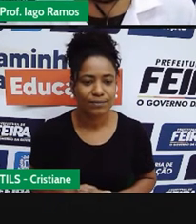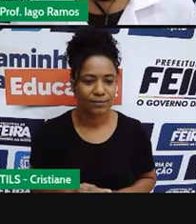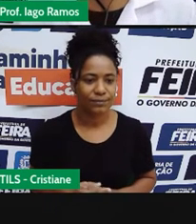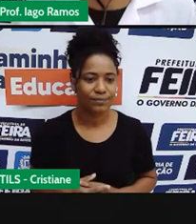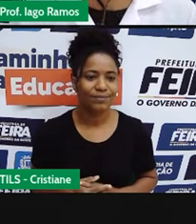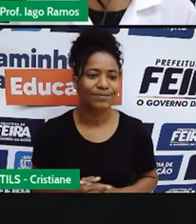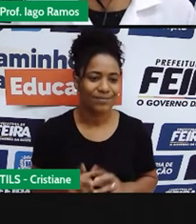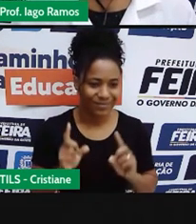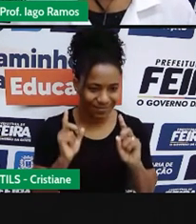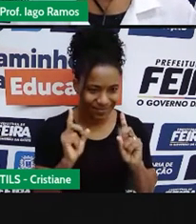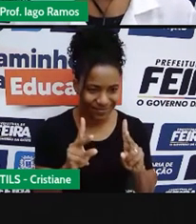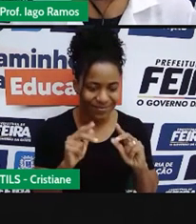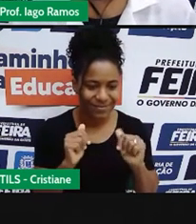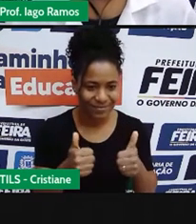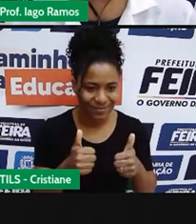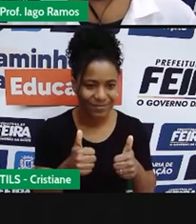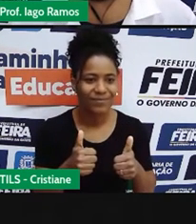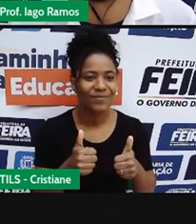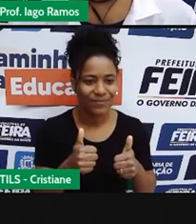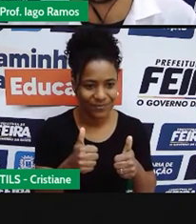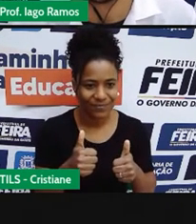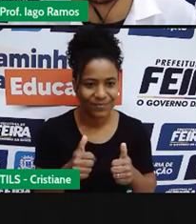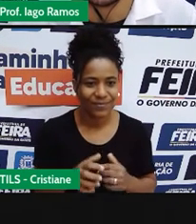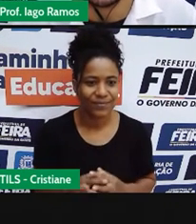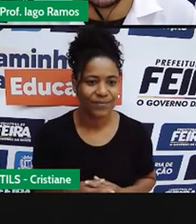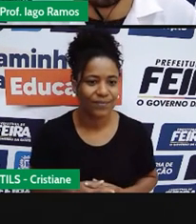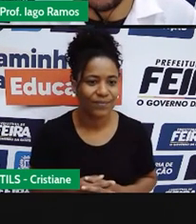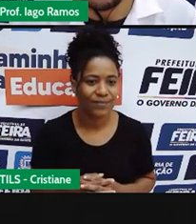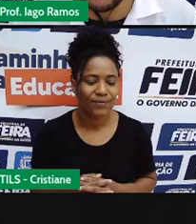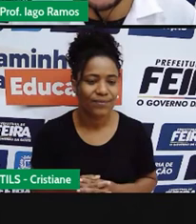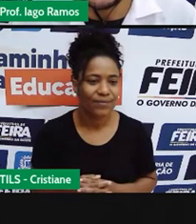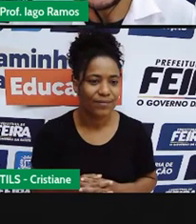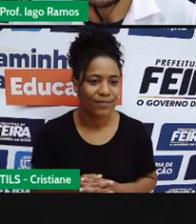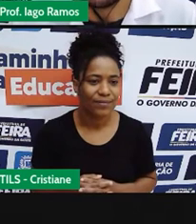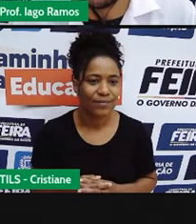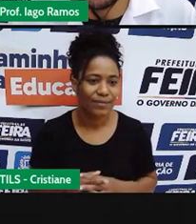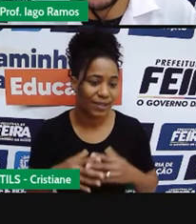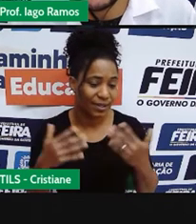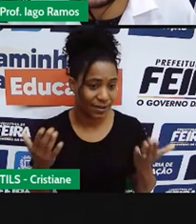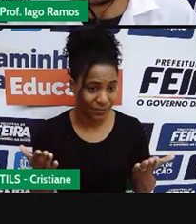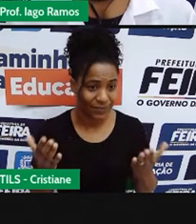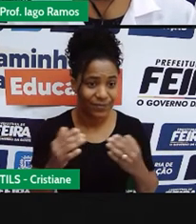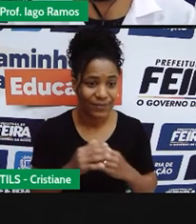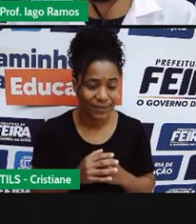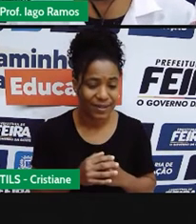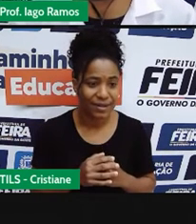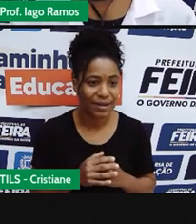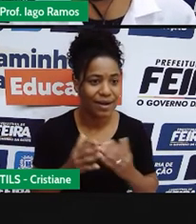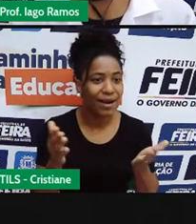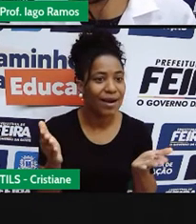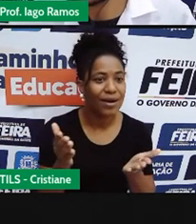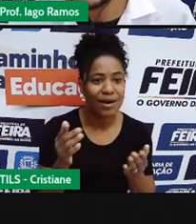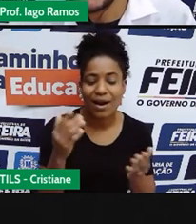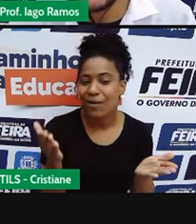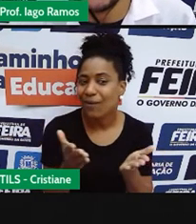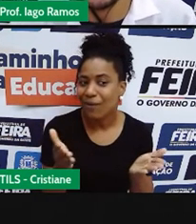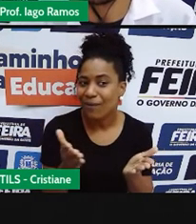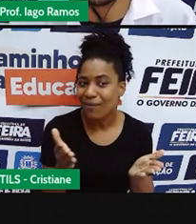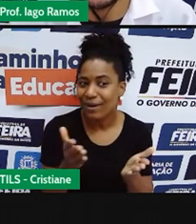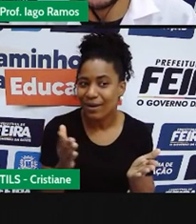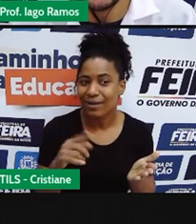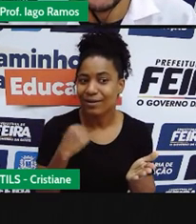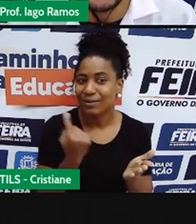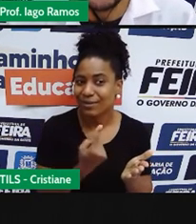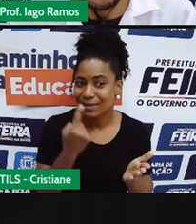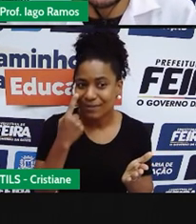Prontinho. R$144 Bom, e agora é que vem o grande detalhe,